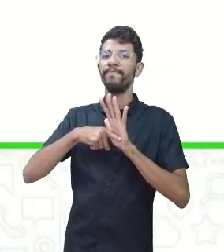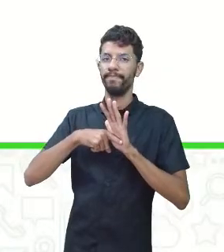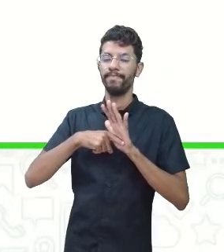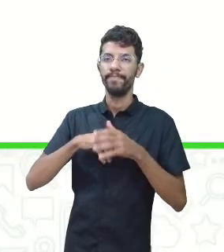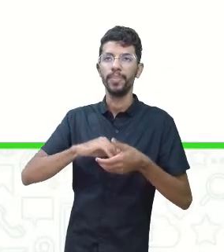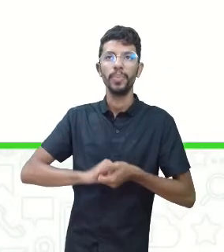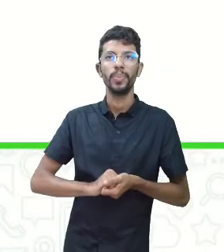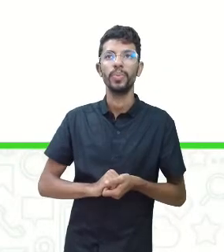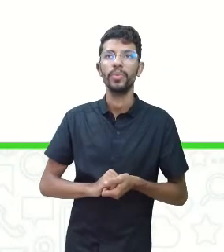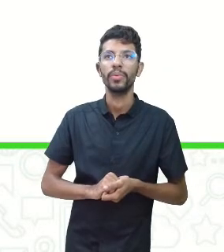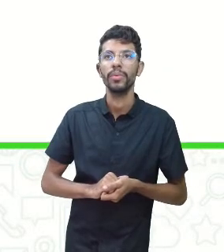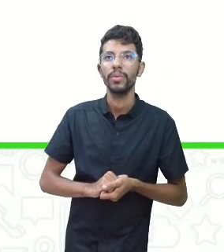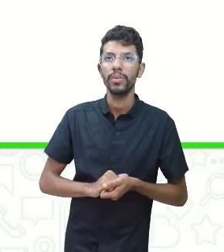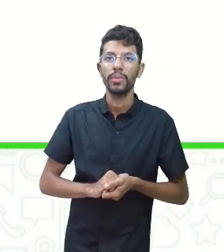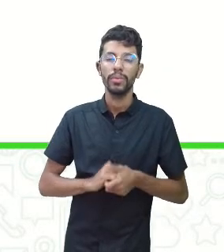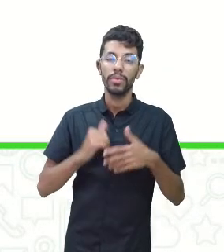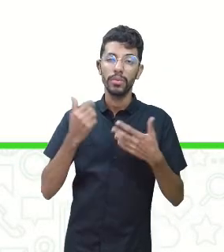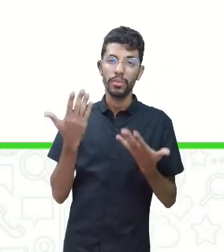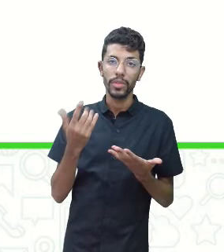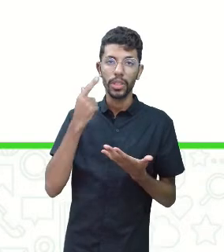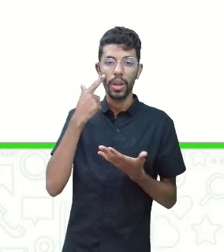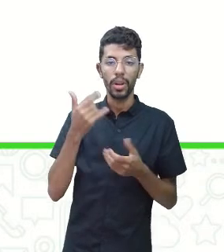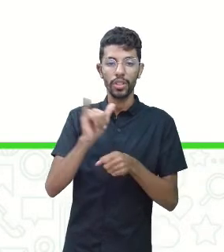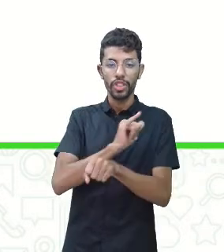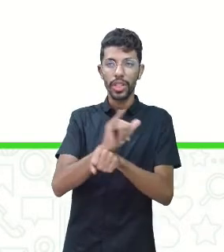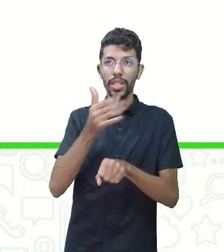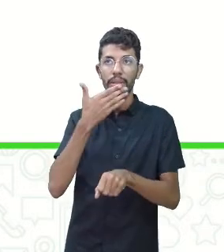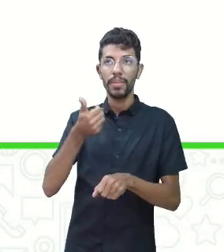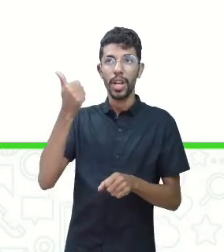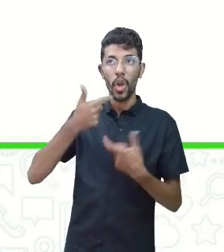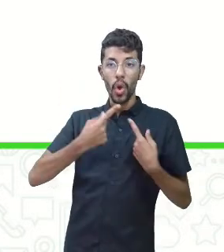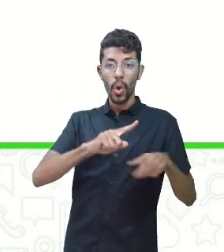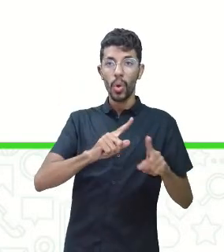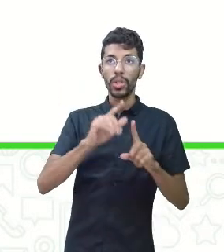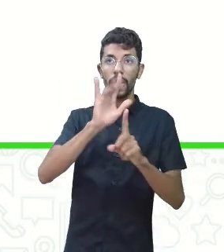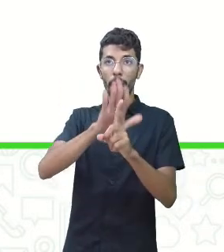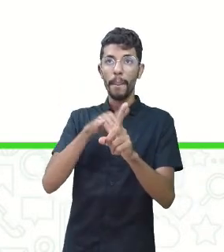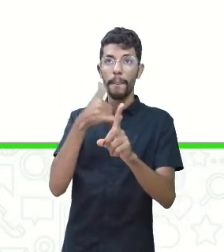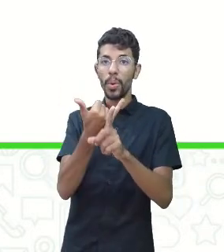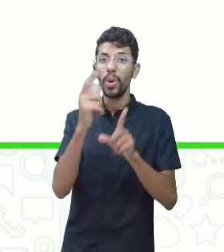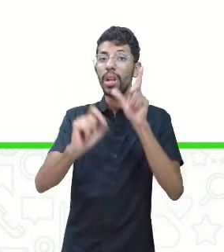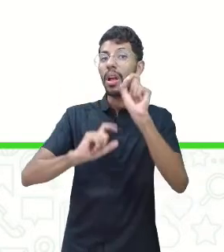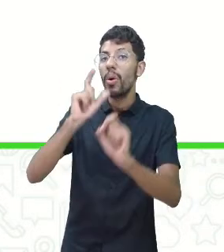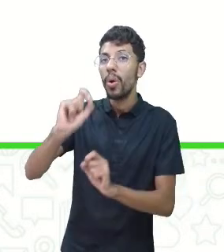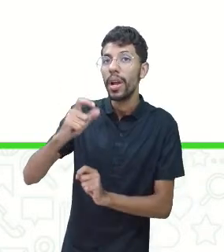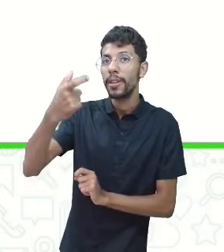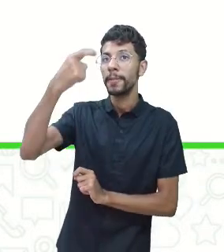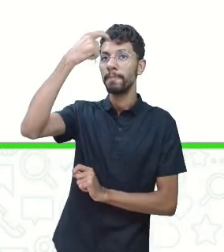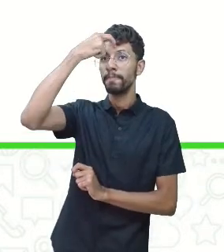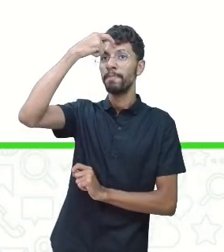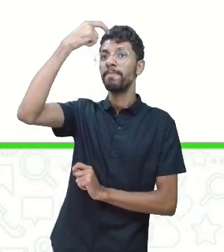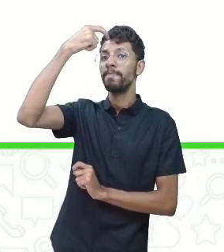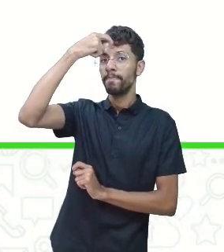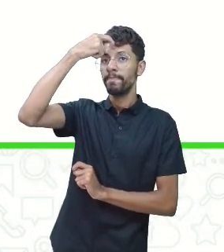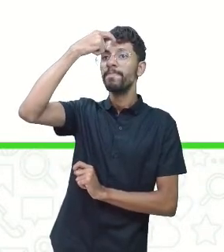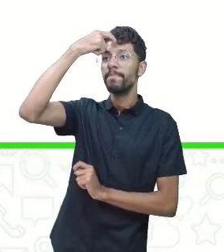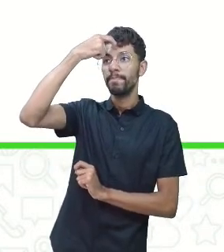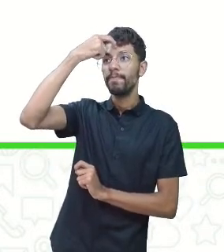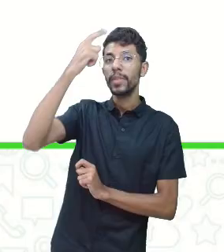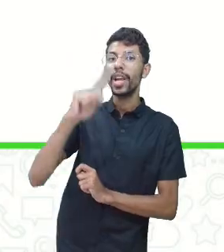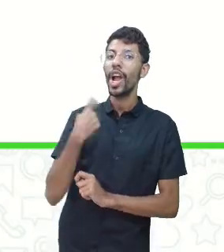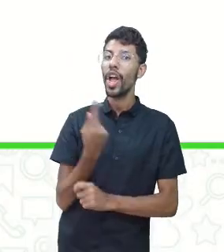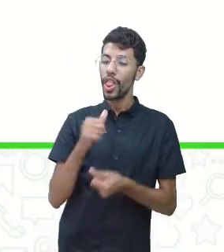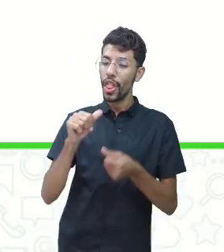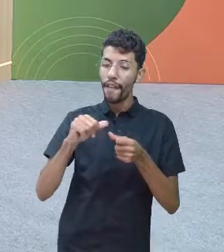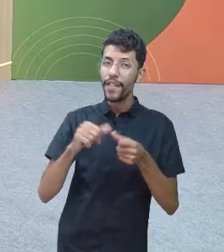Vamos lá. A melhor estratégia de combater o bullying é a conscientização. É o que nós estamos